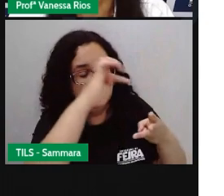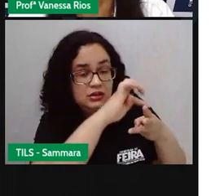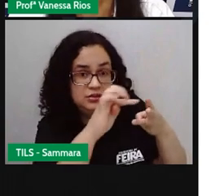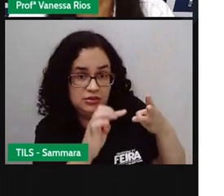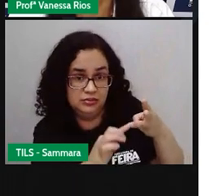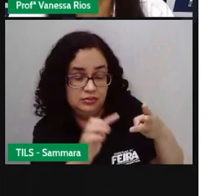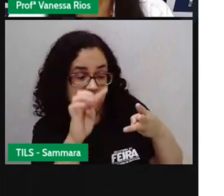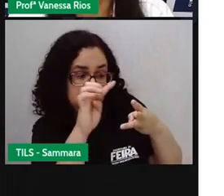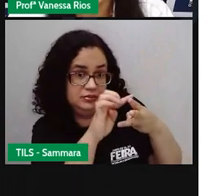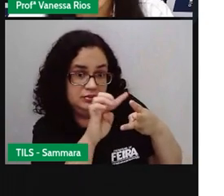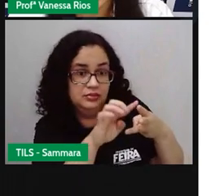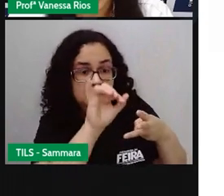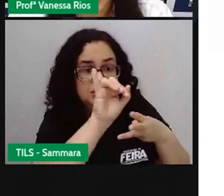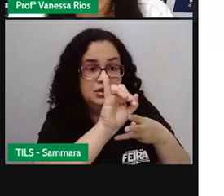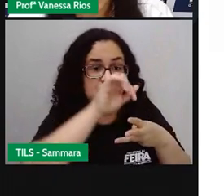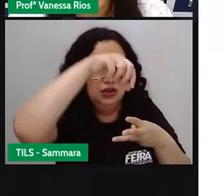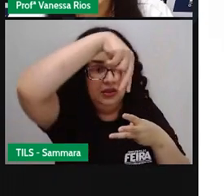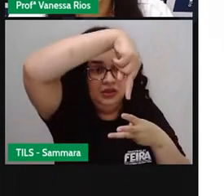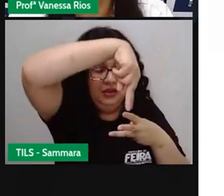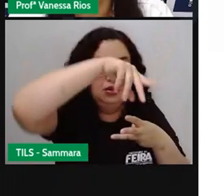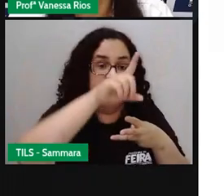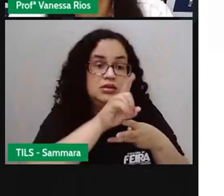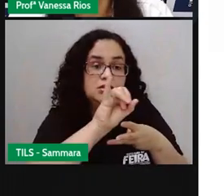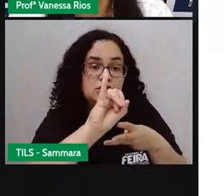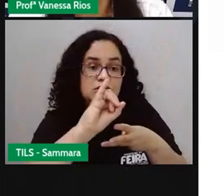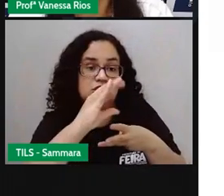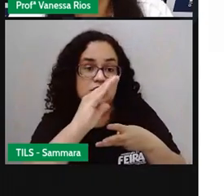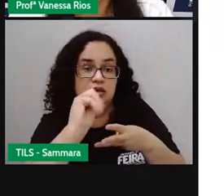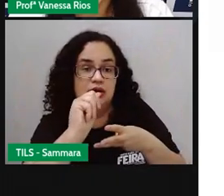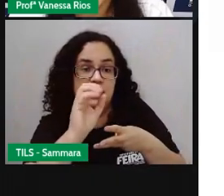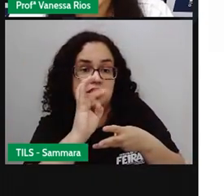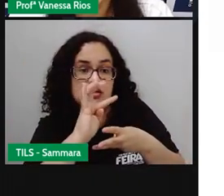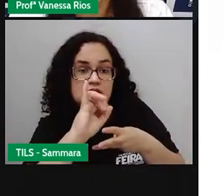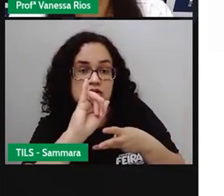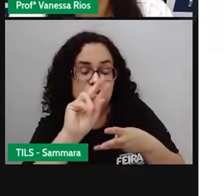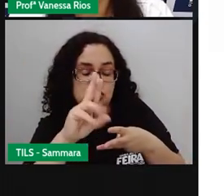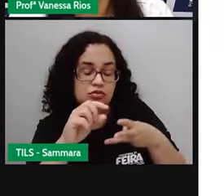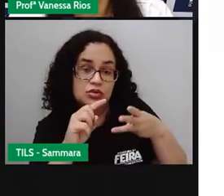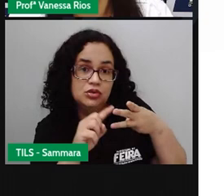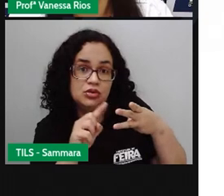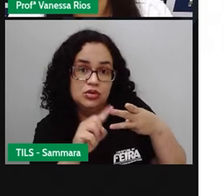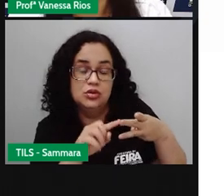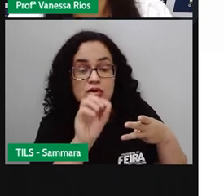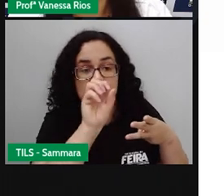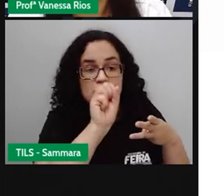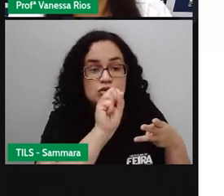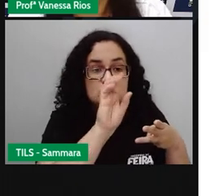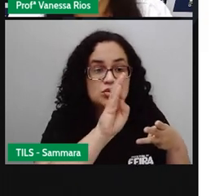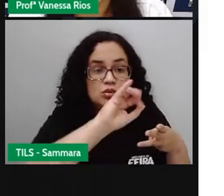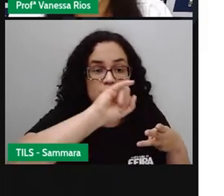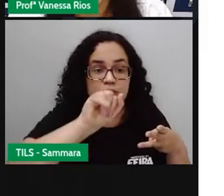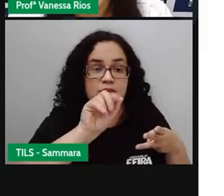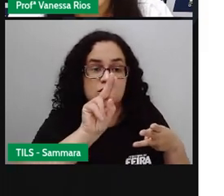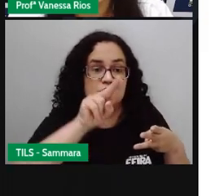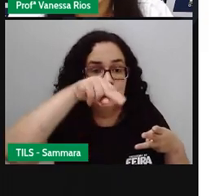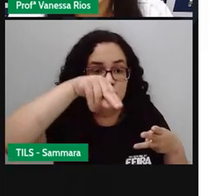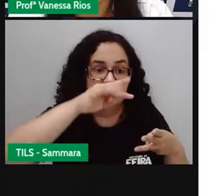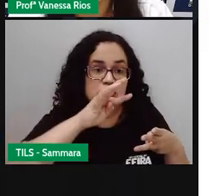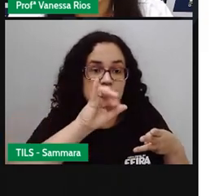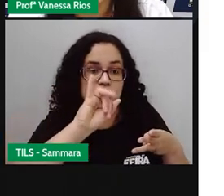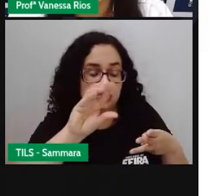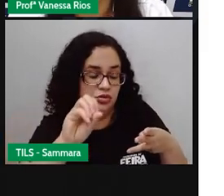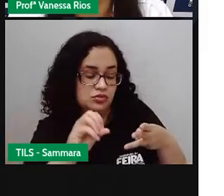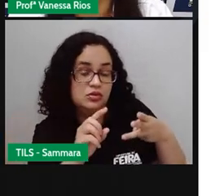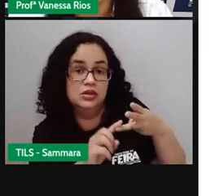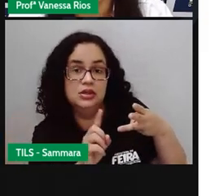modos. O modo indicativo, o modo subjuntivo e também o modo imperativo. Aí tem um